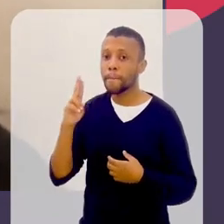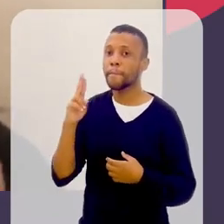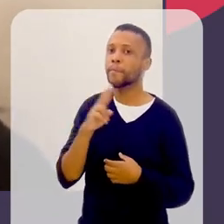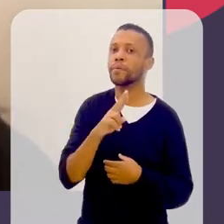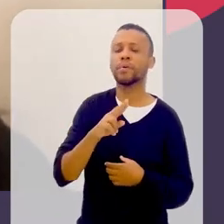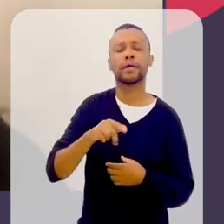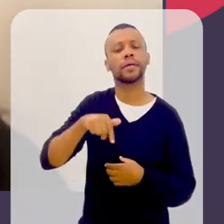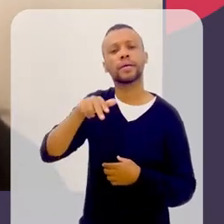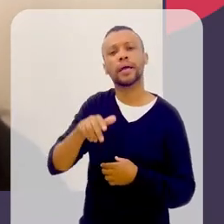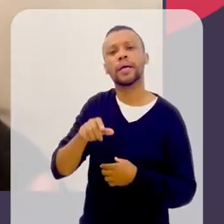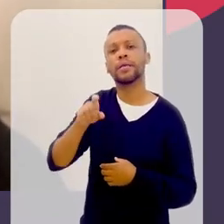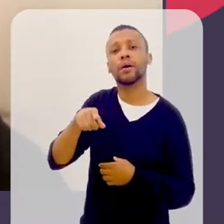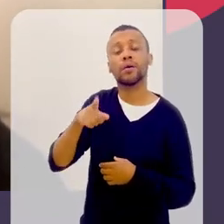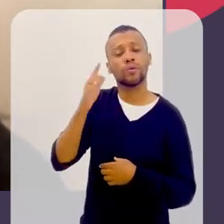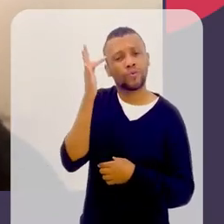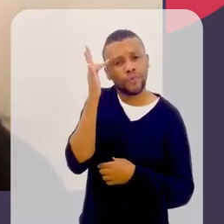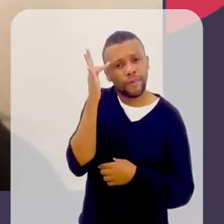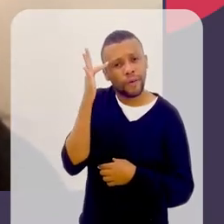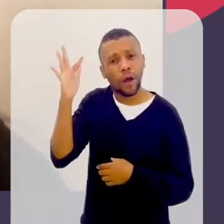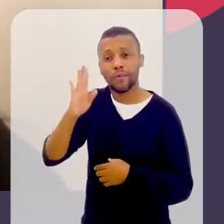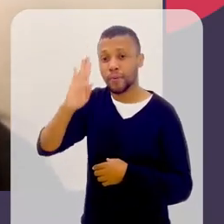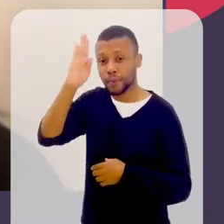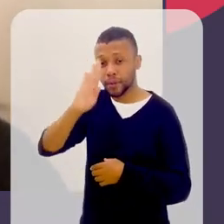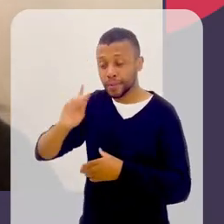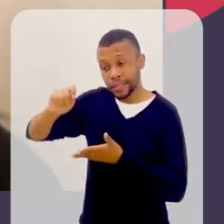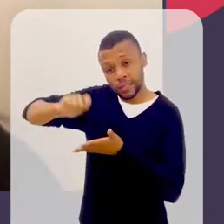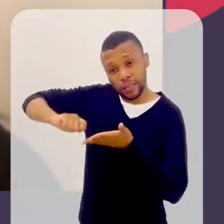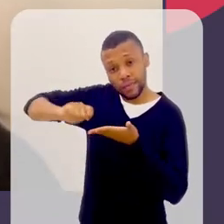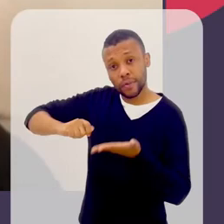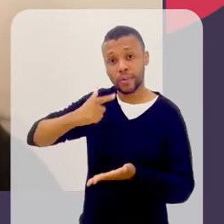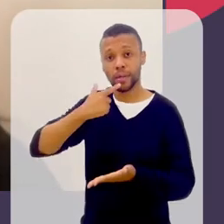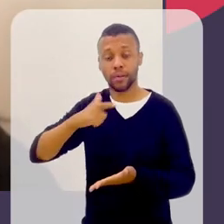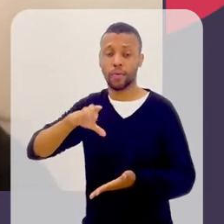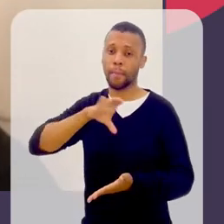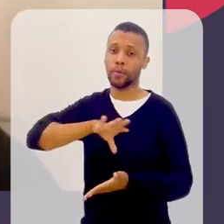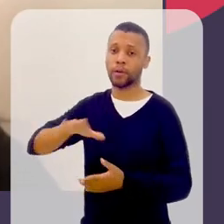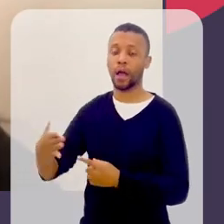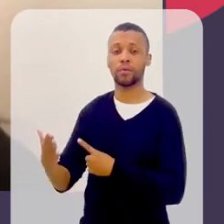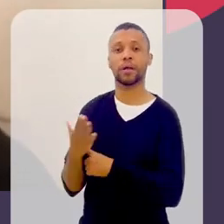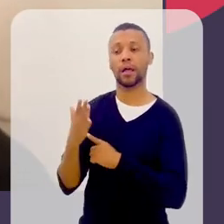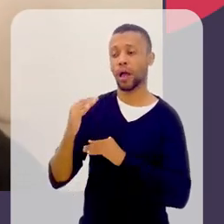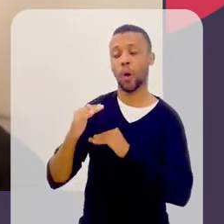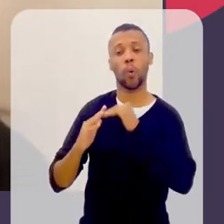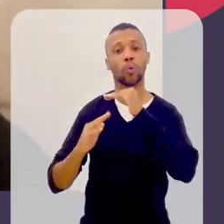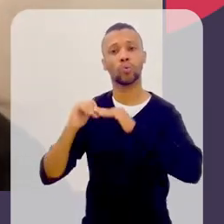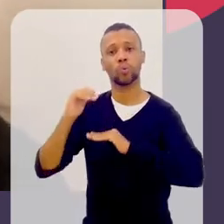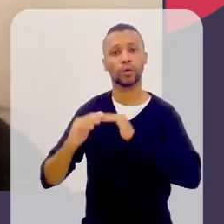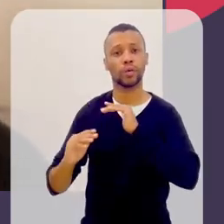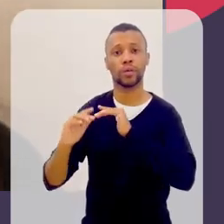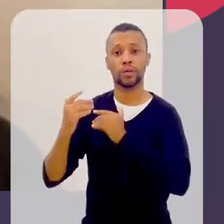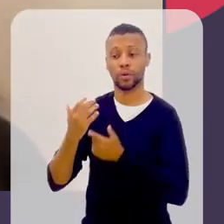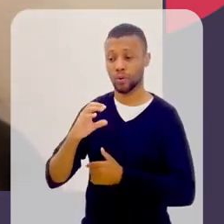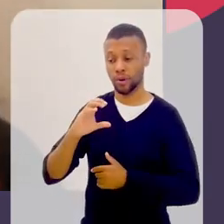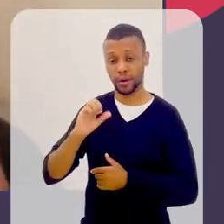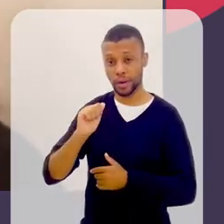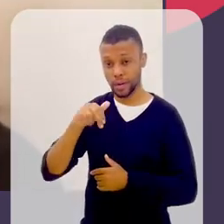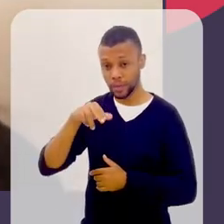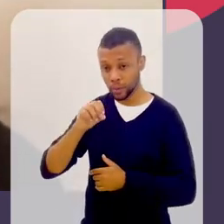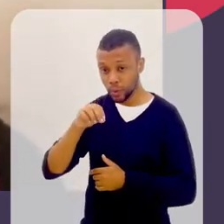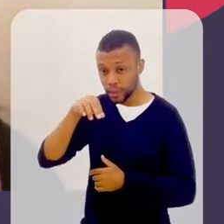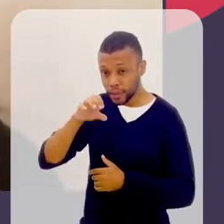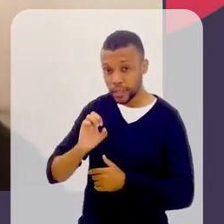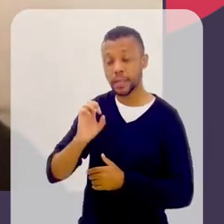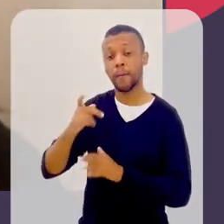de responder essa pergunta. Quem são as filósofas brasileiras que escreveram em português, que ajudaram a construir o cânone da